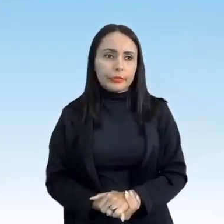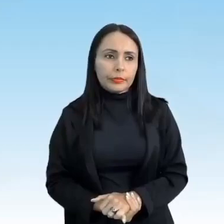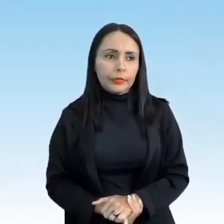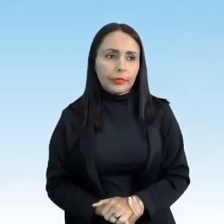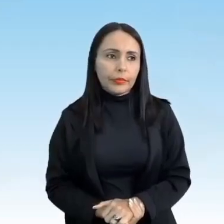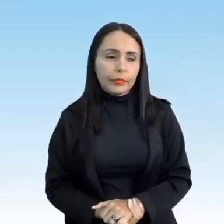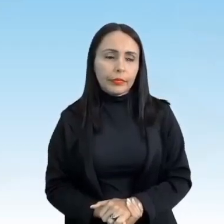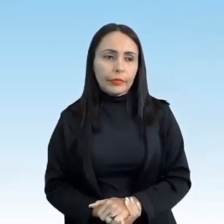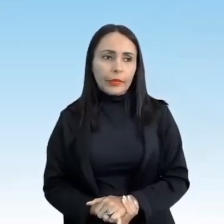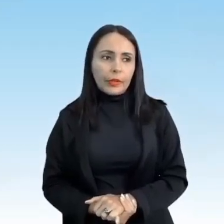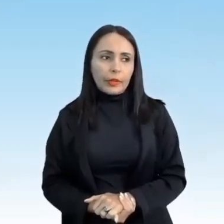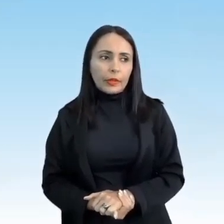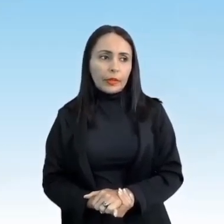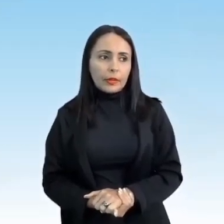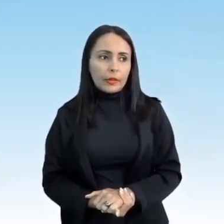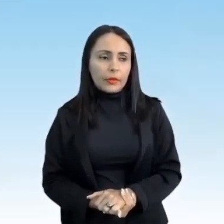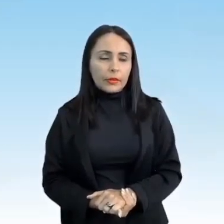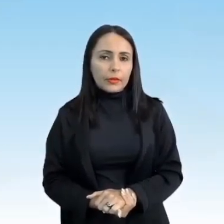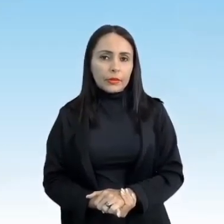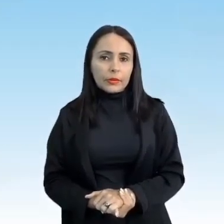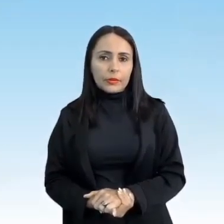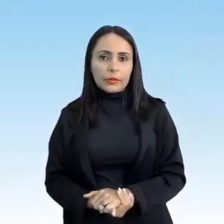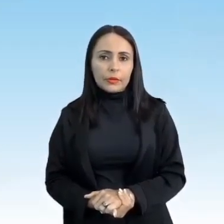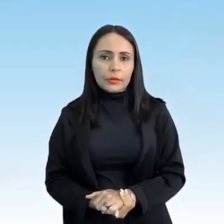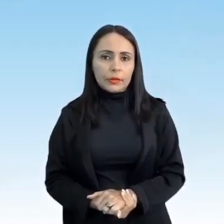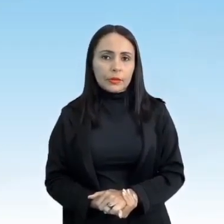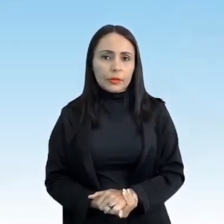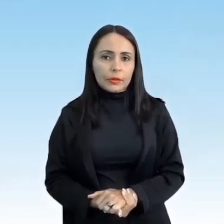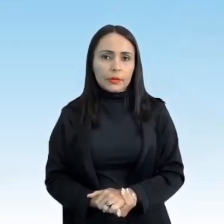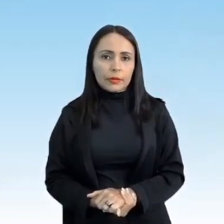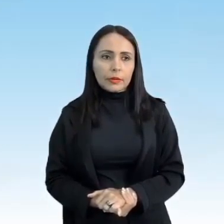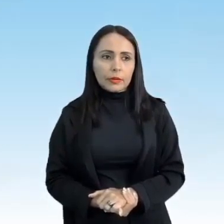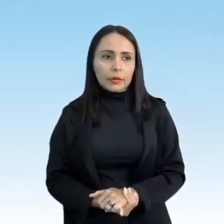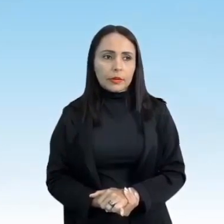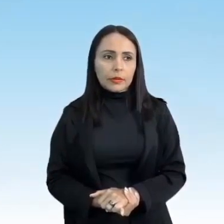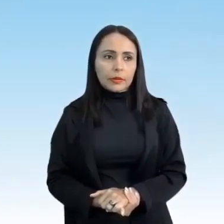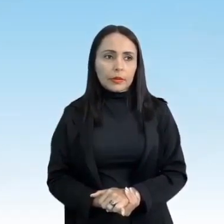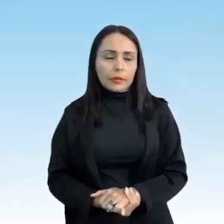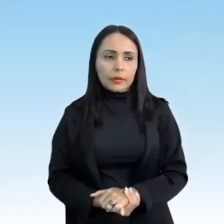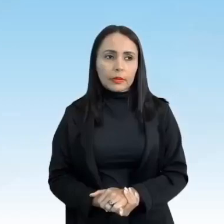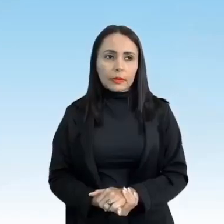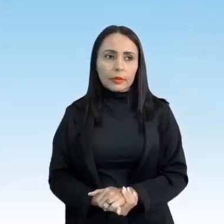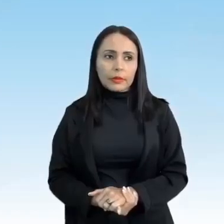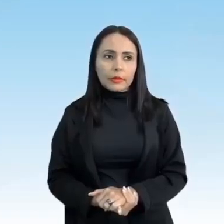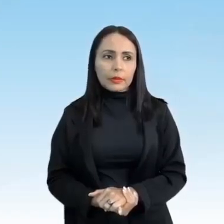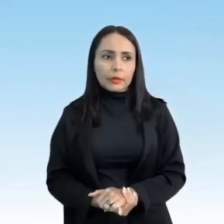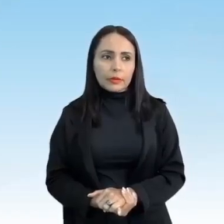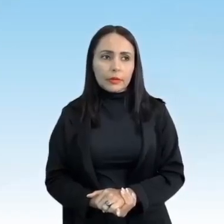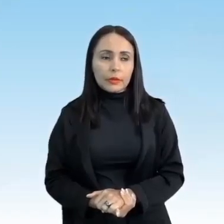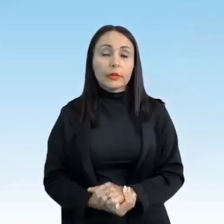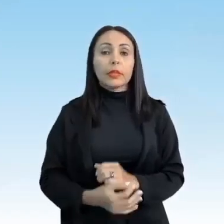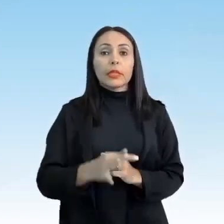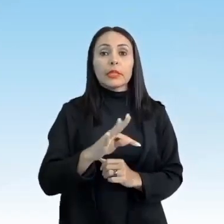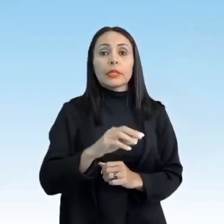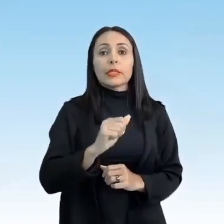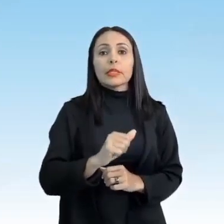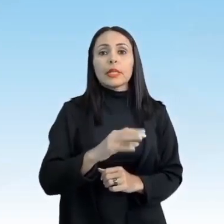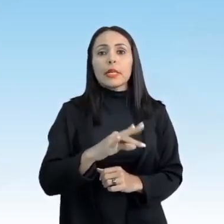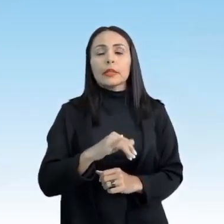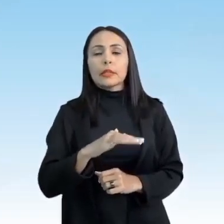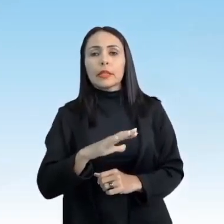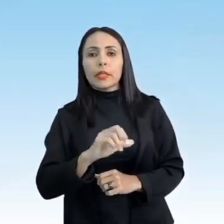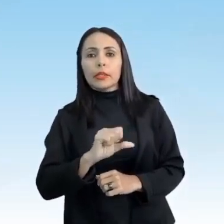treinarmos muitos os fundamentos para alcançar uma técnica quase que perfeita, ok? As táticas, e as táticas,